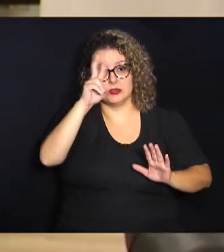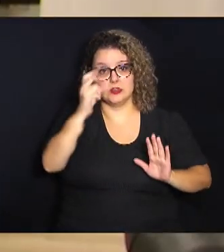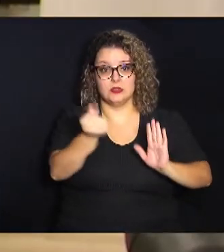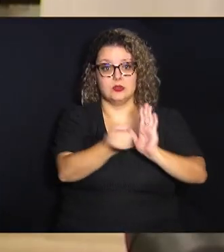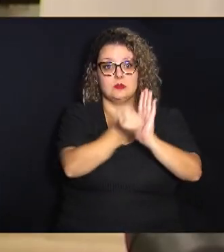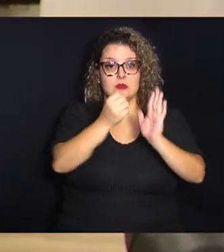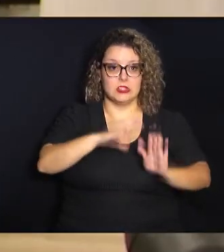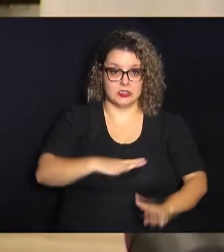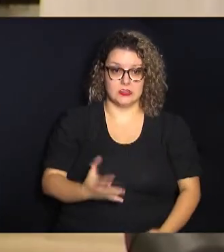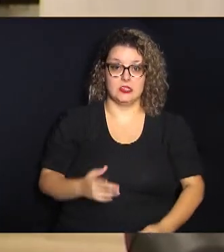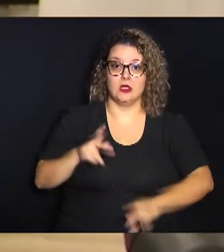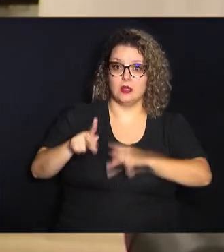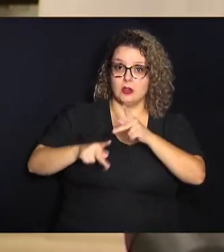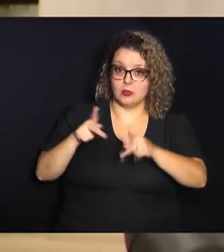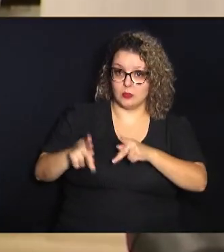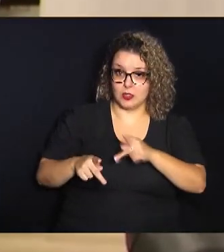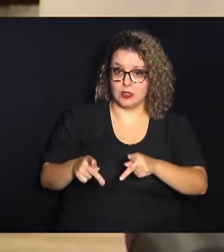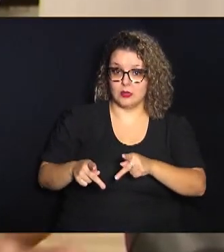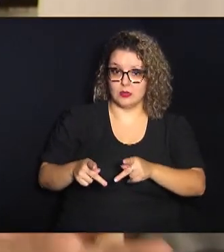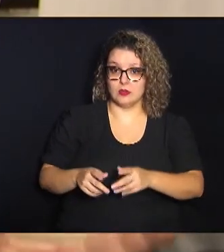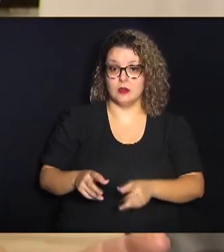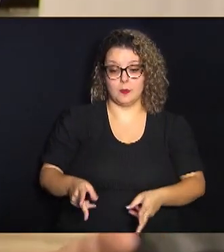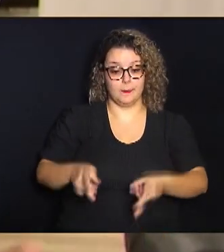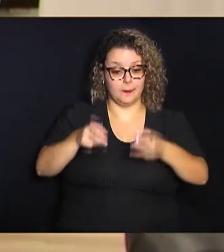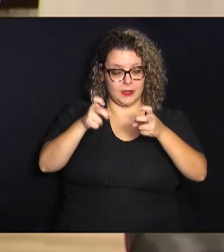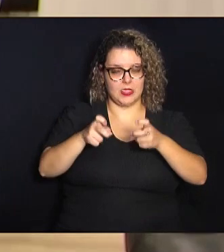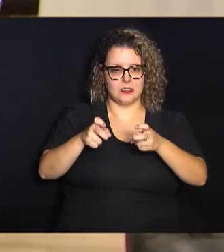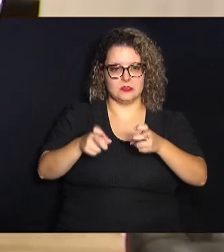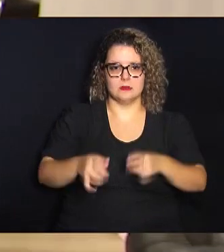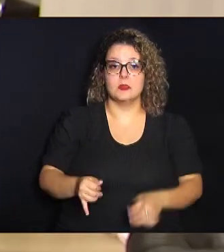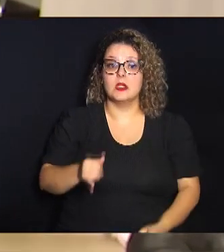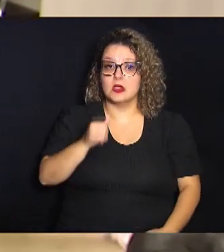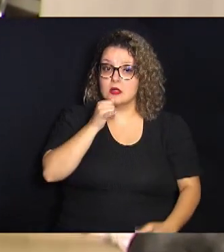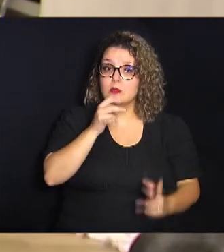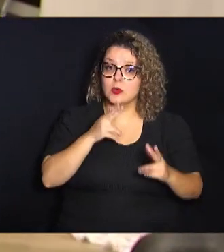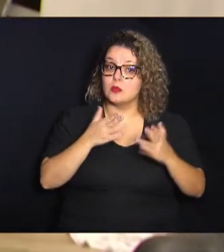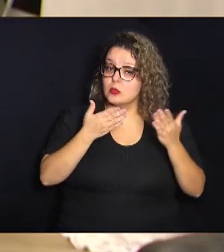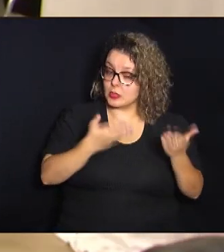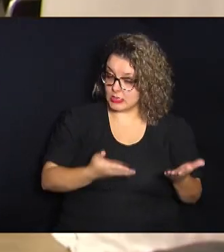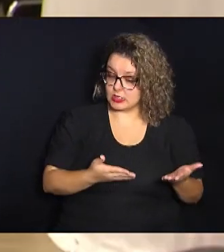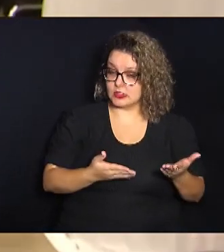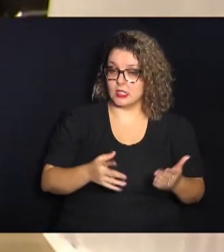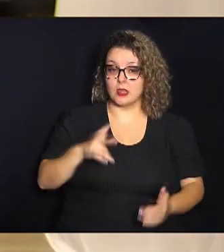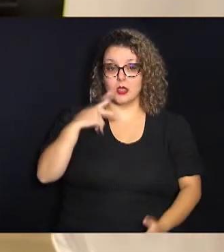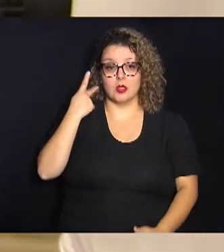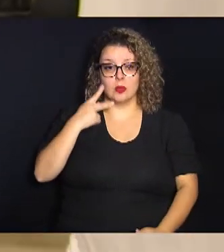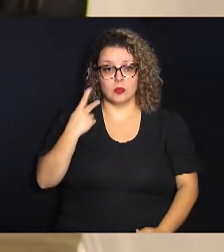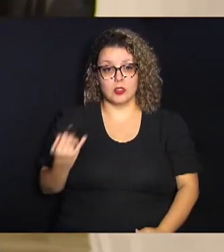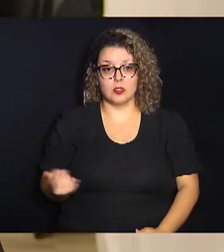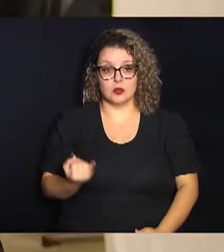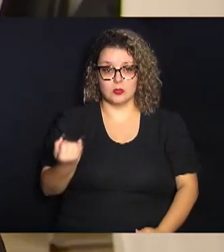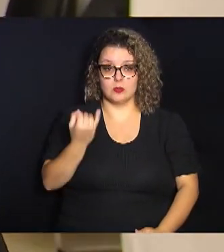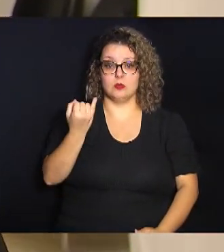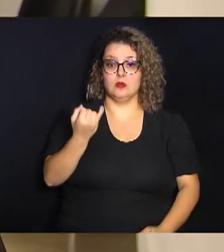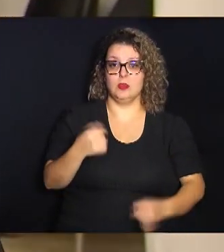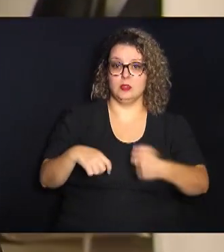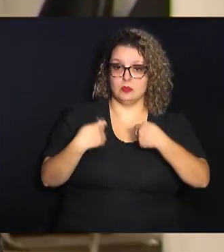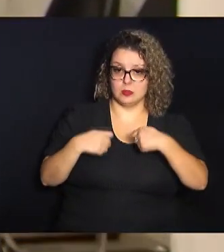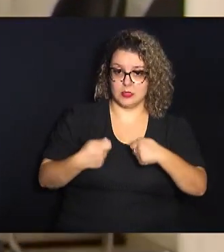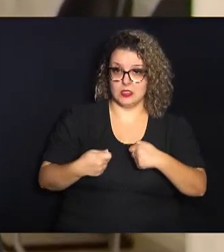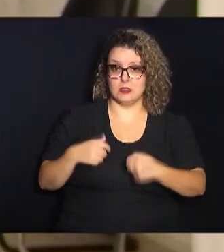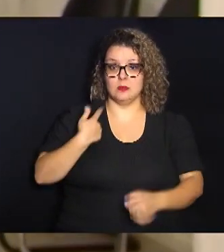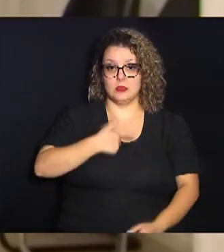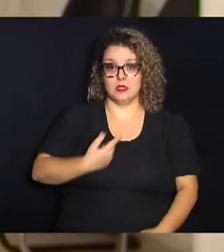população precisa enxergar em exemplos como esse que a política é algo importante e necessário para as nossas